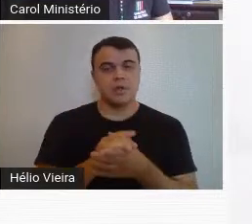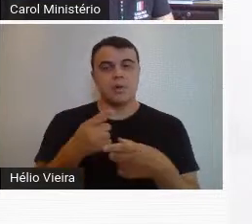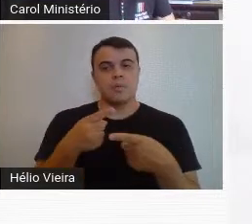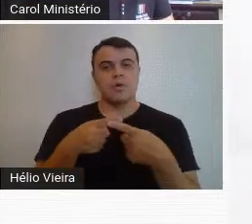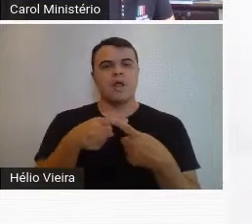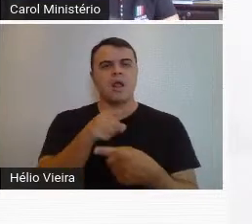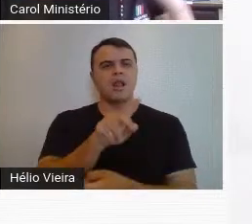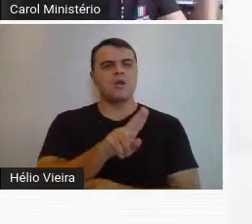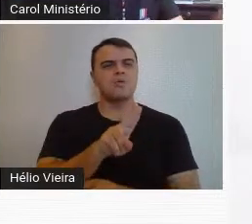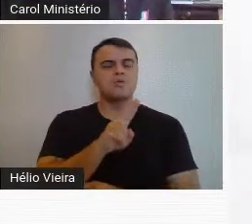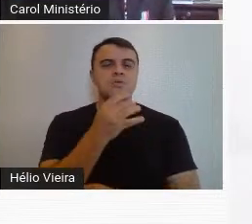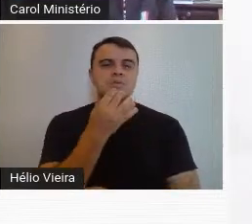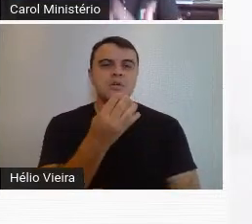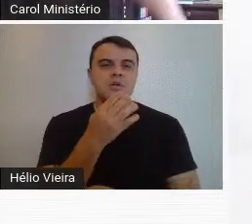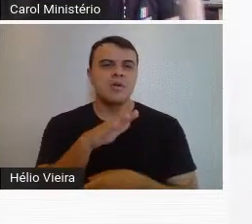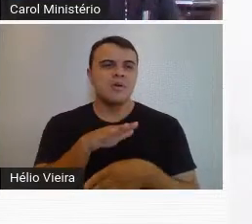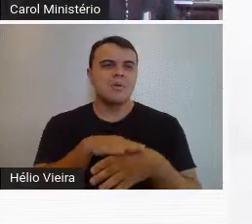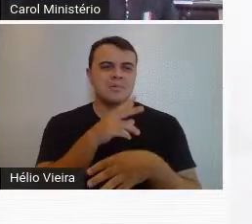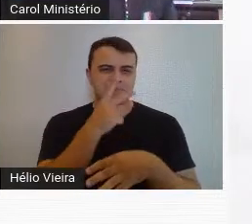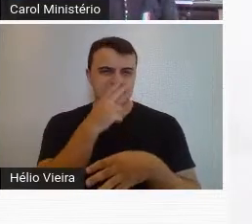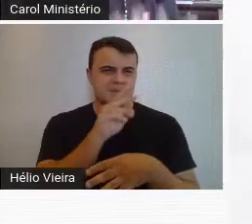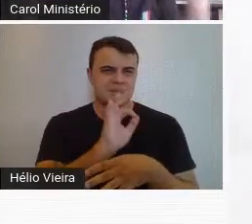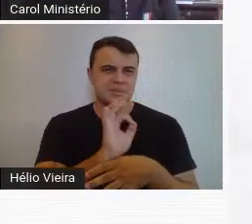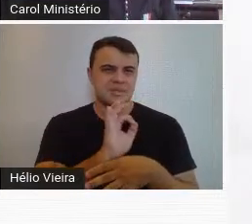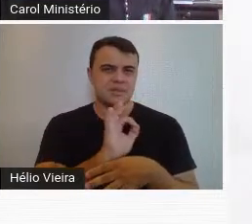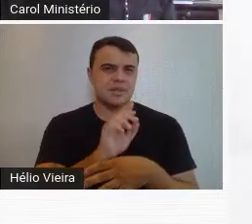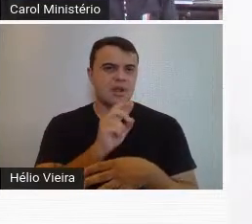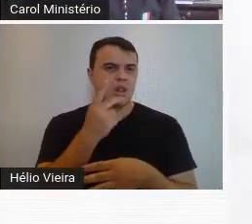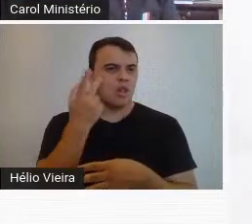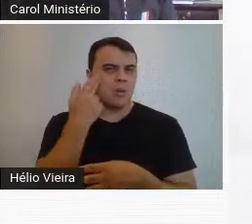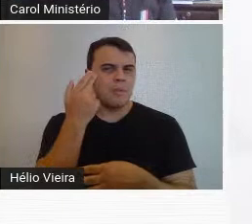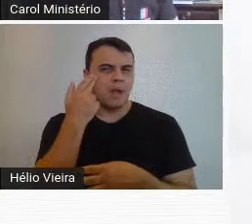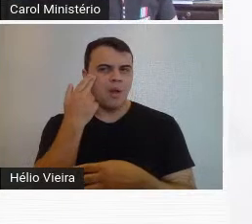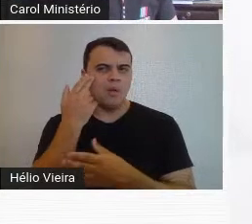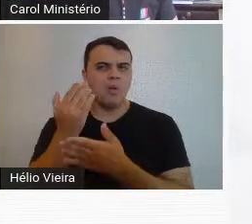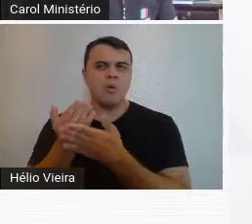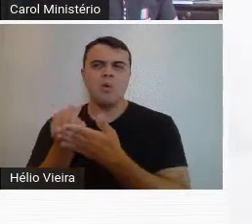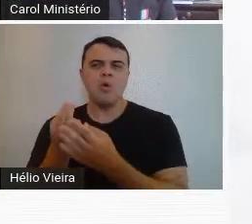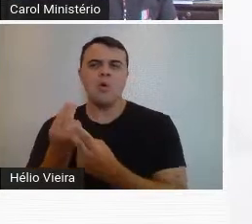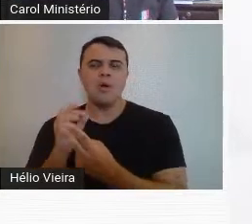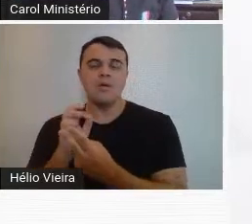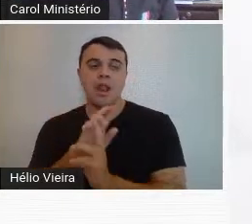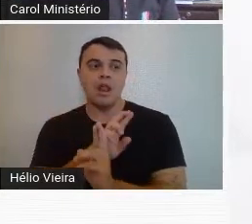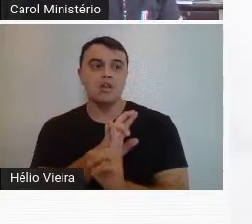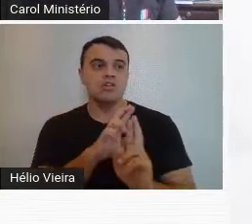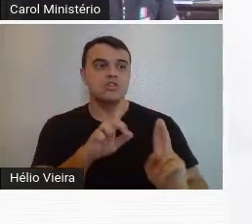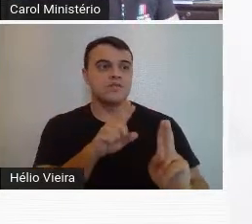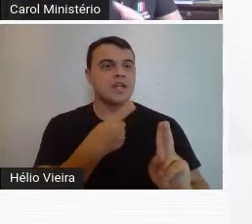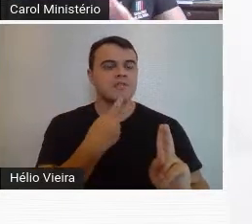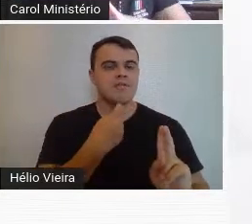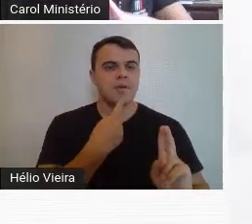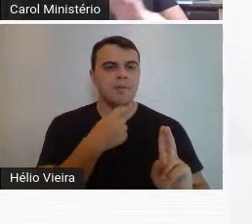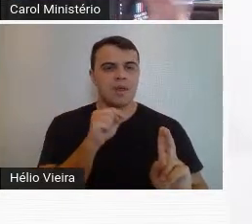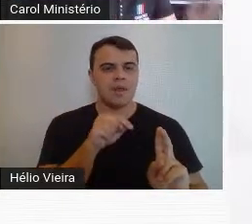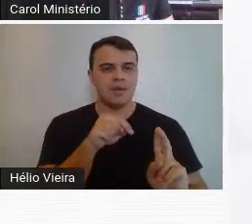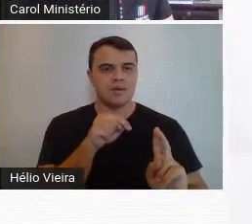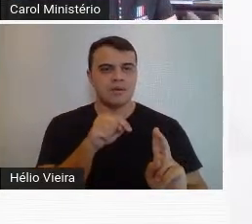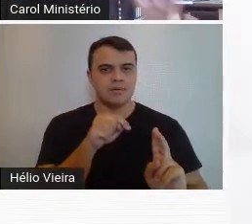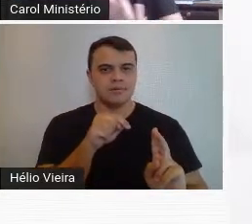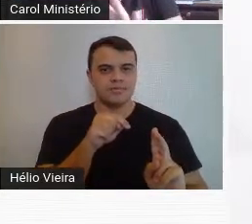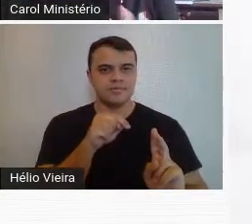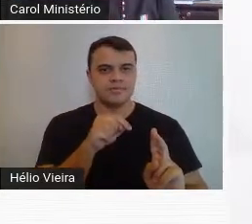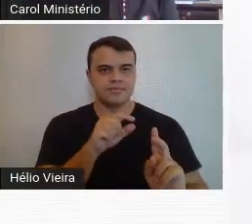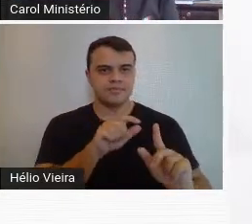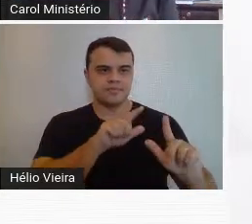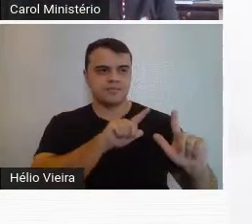ela usa as cores de uma forma não tradicional, acadêmica. Esse vermelho, esse